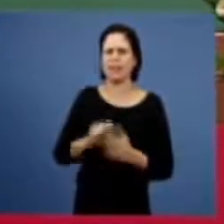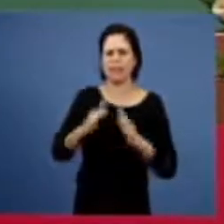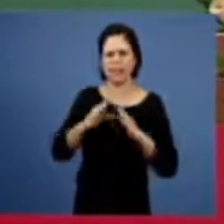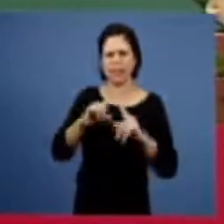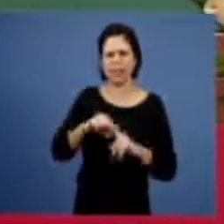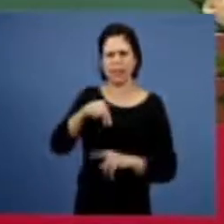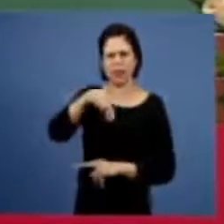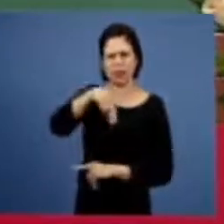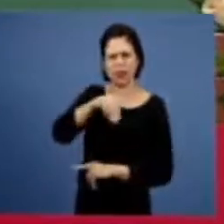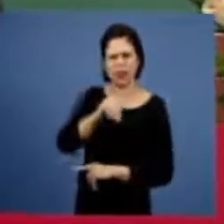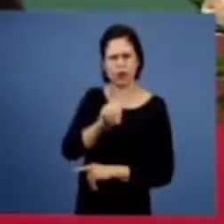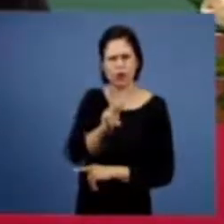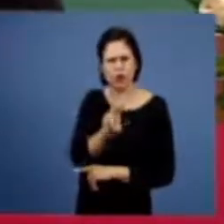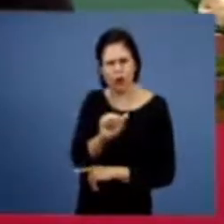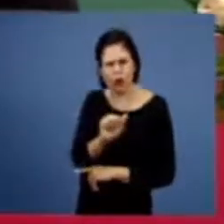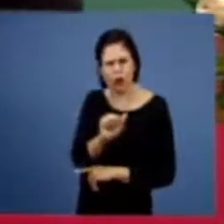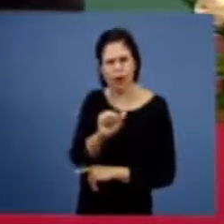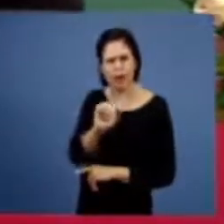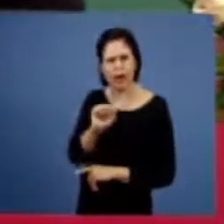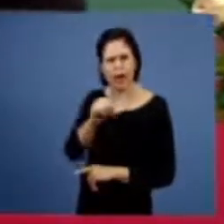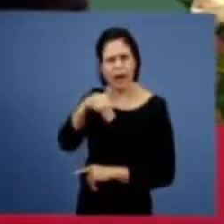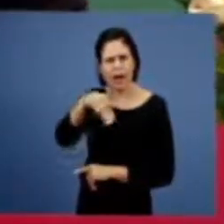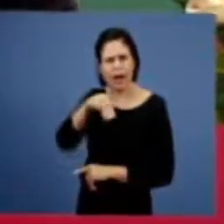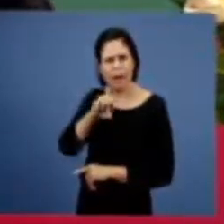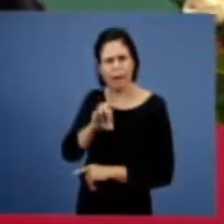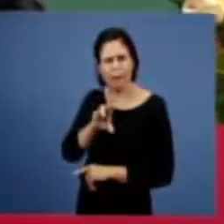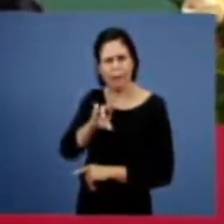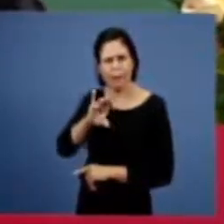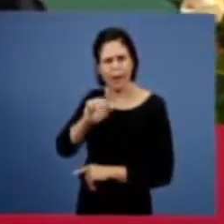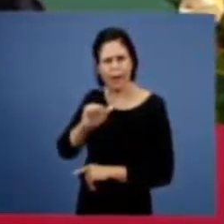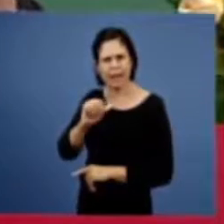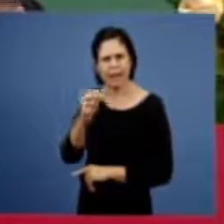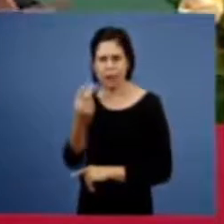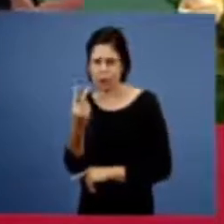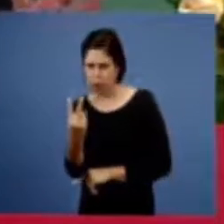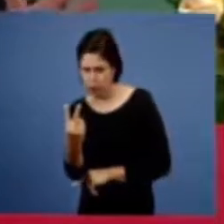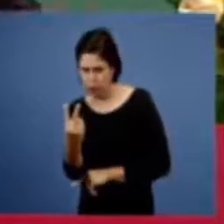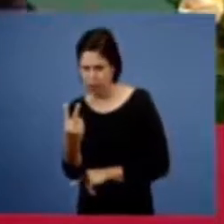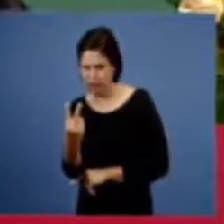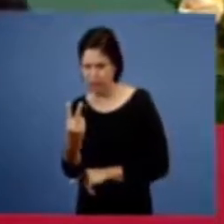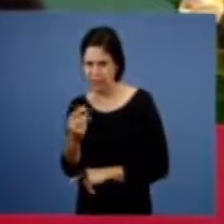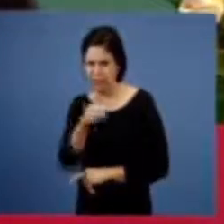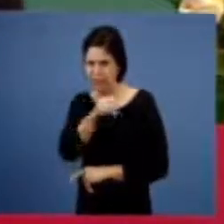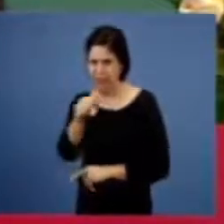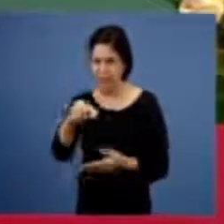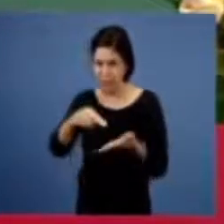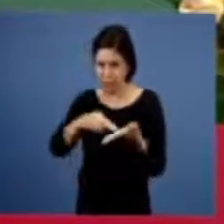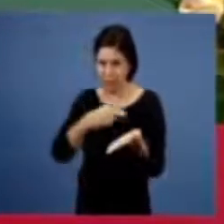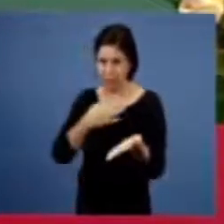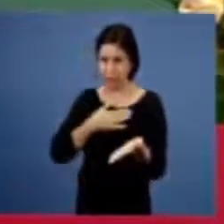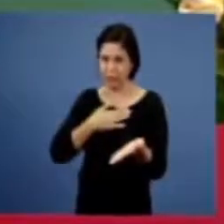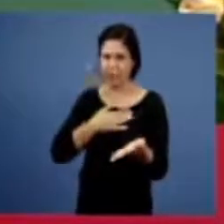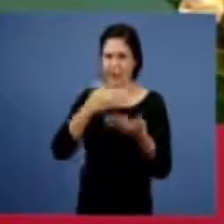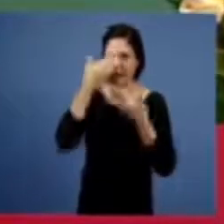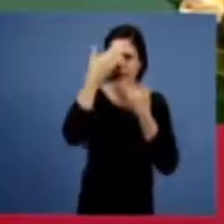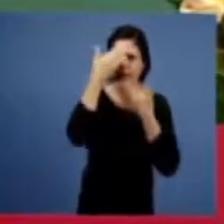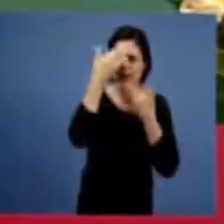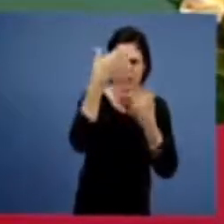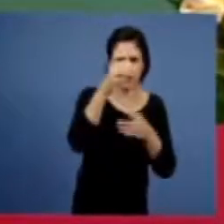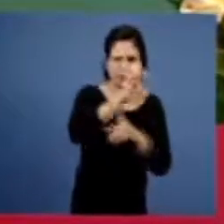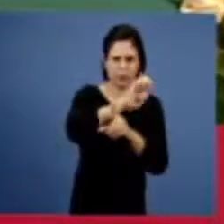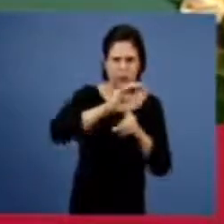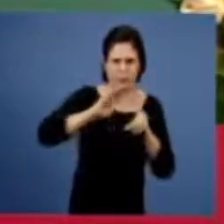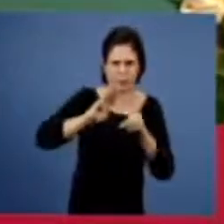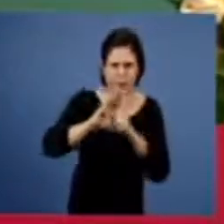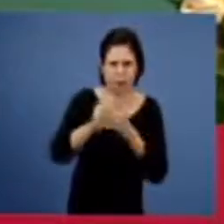mandaram um recado aqui para mim por acaso mas assim agradecer a escola bíblica dominical por esse presente de Deus